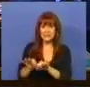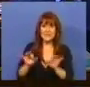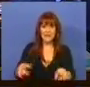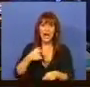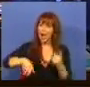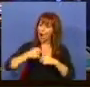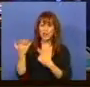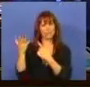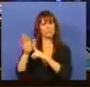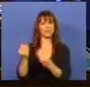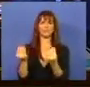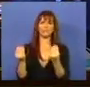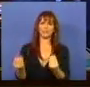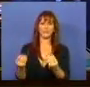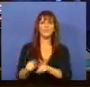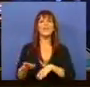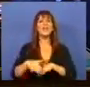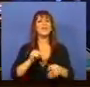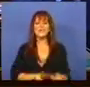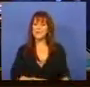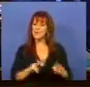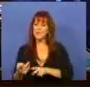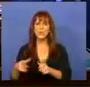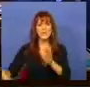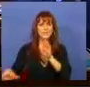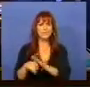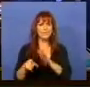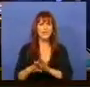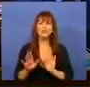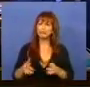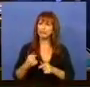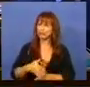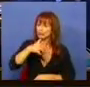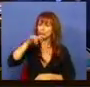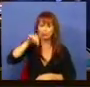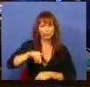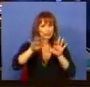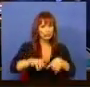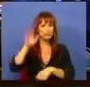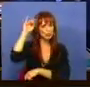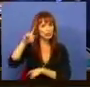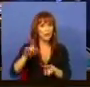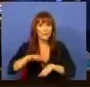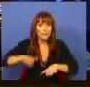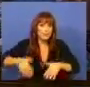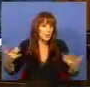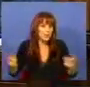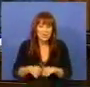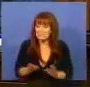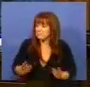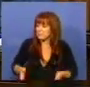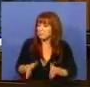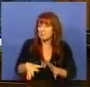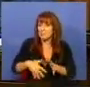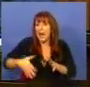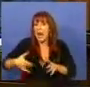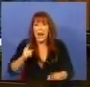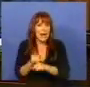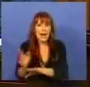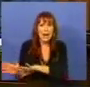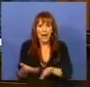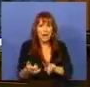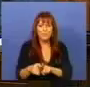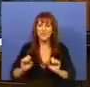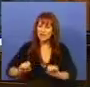domínio exemplares. Nós fizemos uma alteração legislativa, que já foi comentada aqui nesta Assembleia, por isso, descuso-me alongar contra ela,